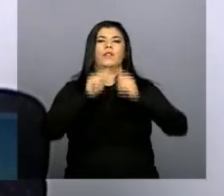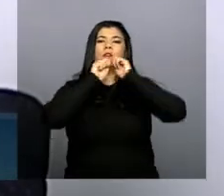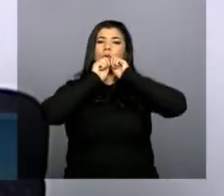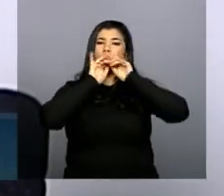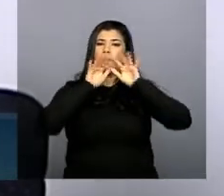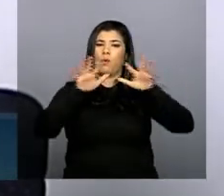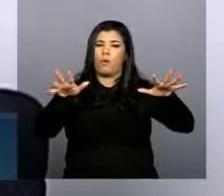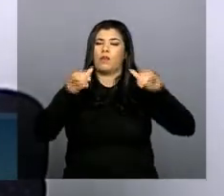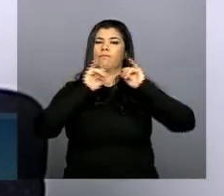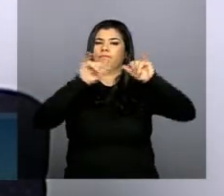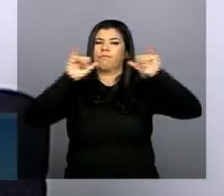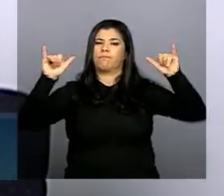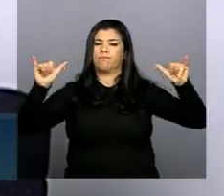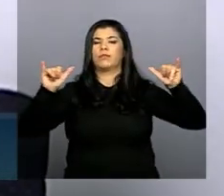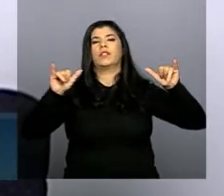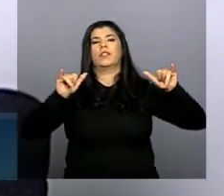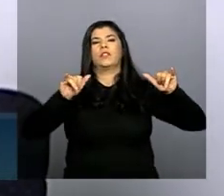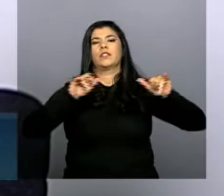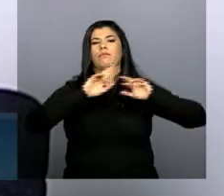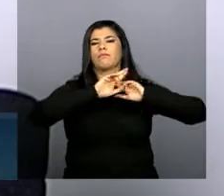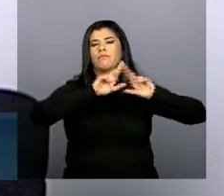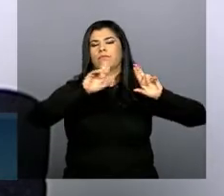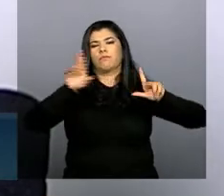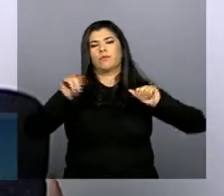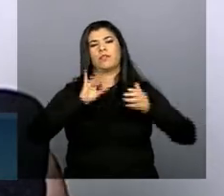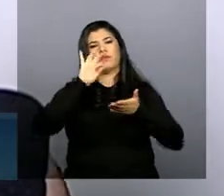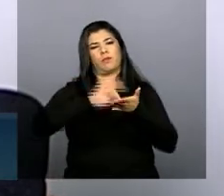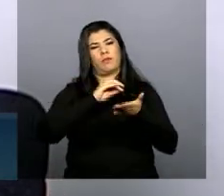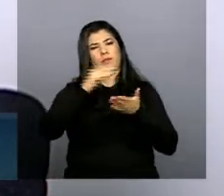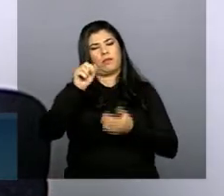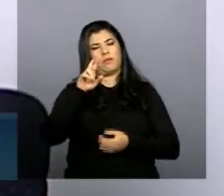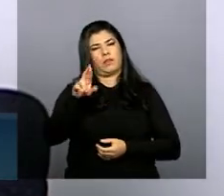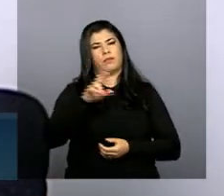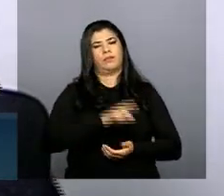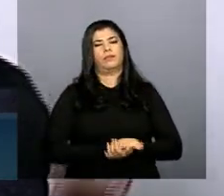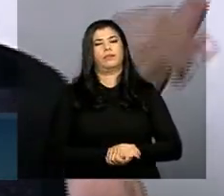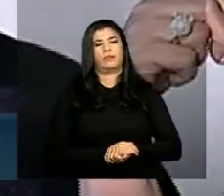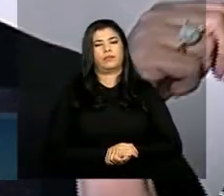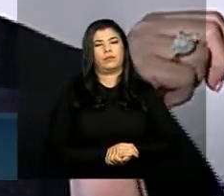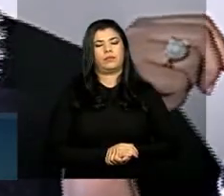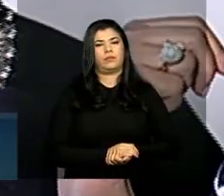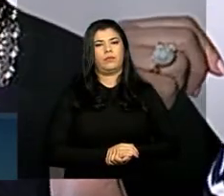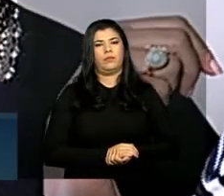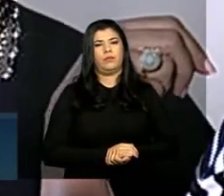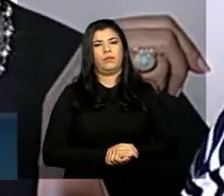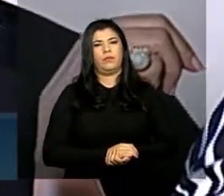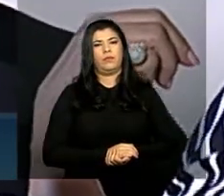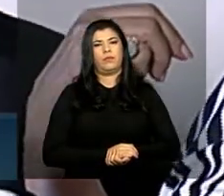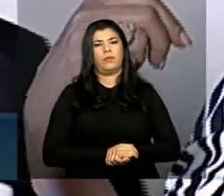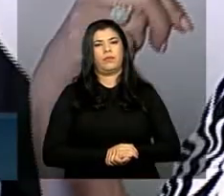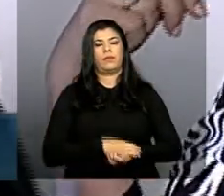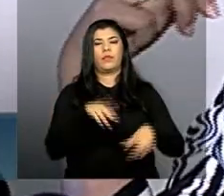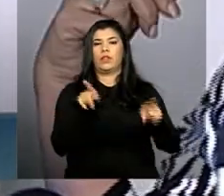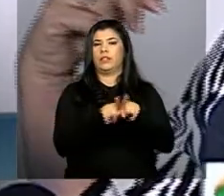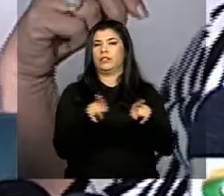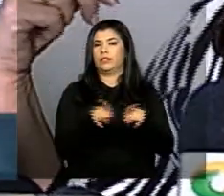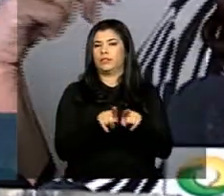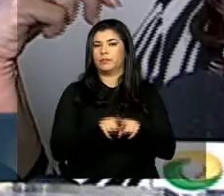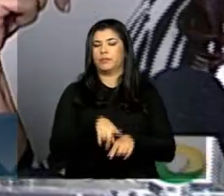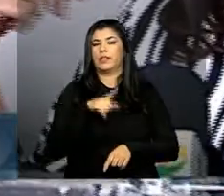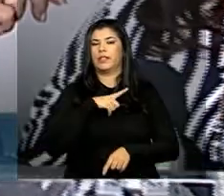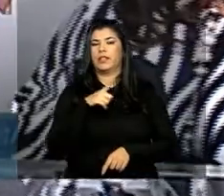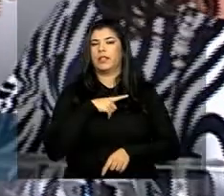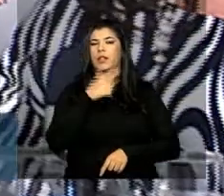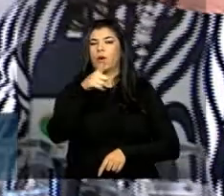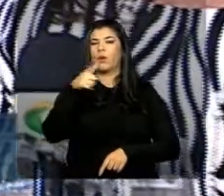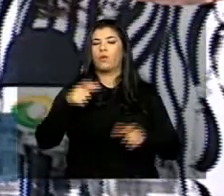colocará campanha de comunicação e mobilização em torno do cadastramento rural e os grandes produtores o cadastro que tem uma contabilidade